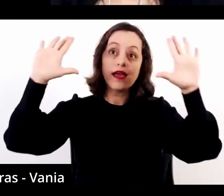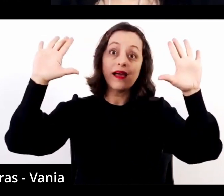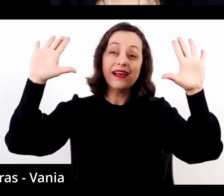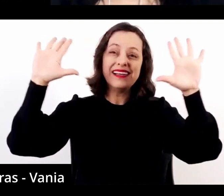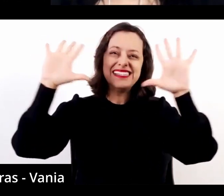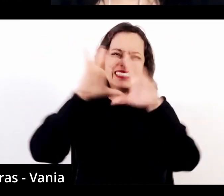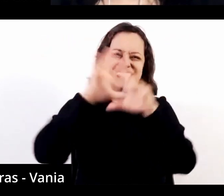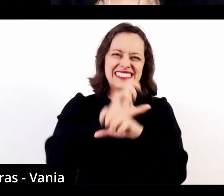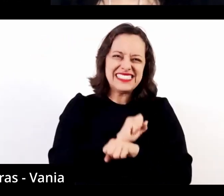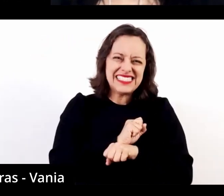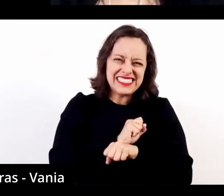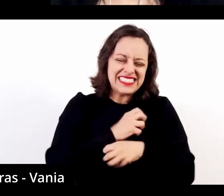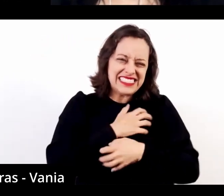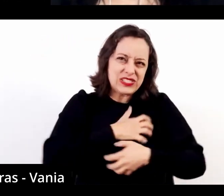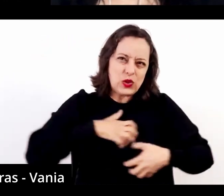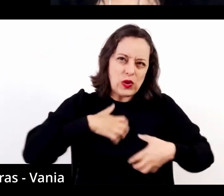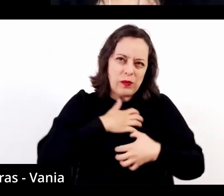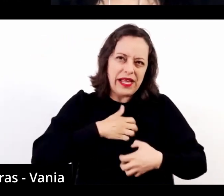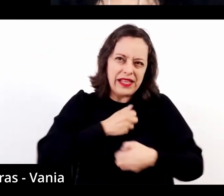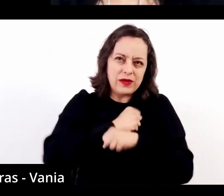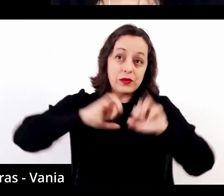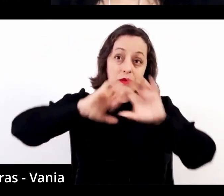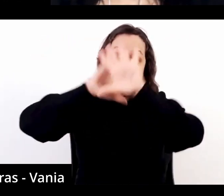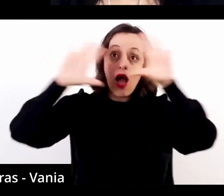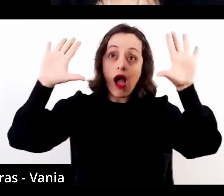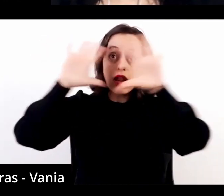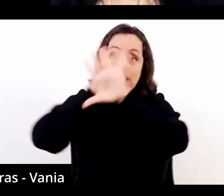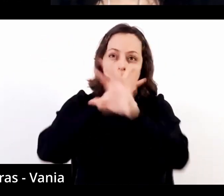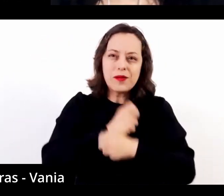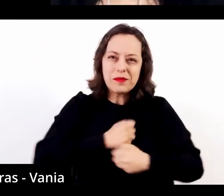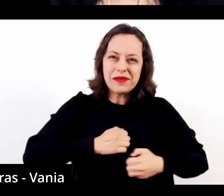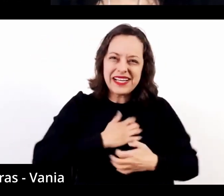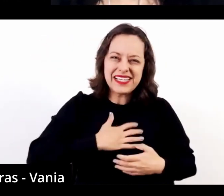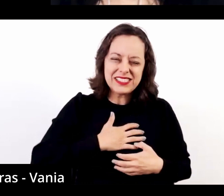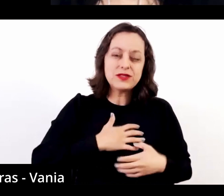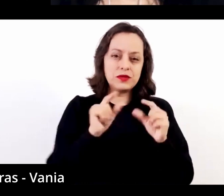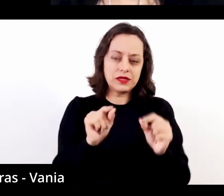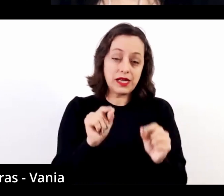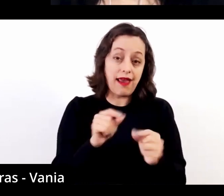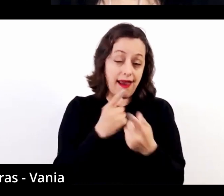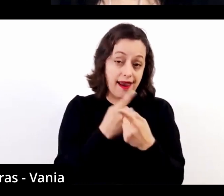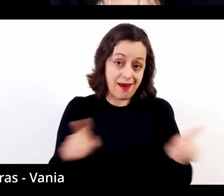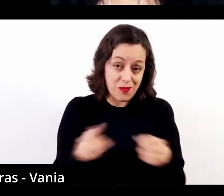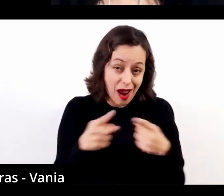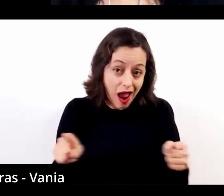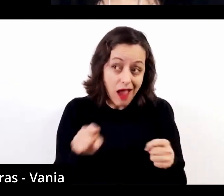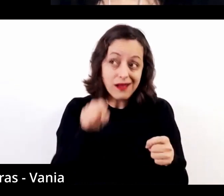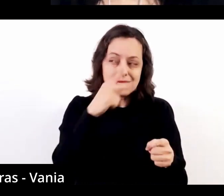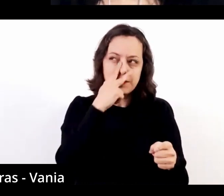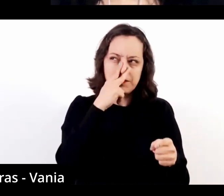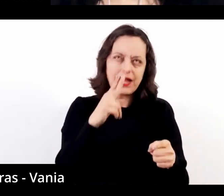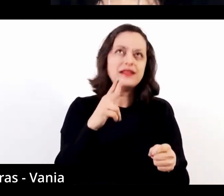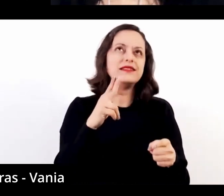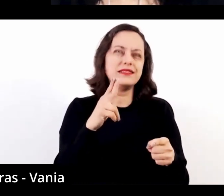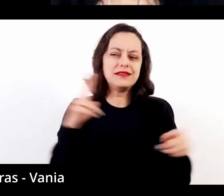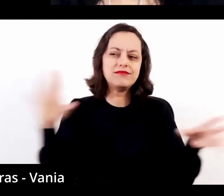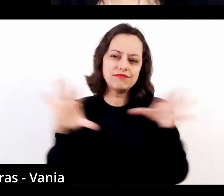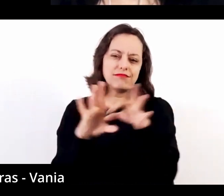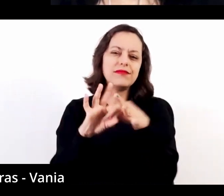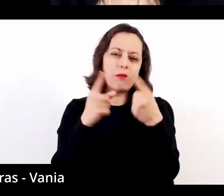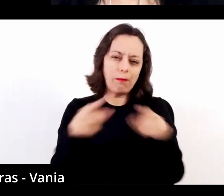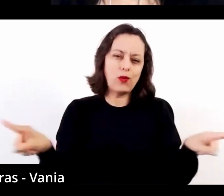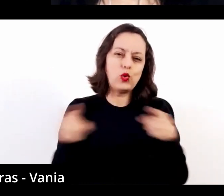sofrimento. E isso está muito representado, você pediu para comentar, a imagem que inspira a música,